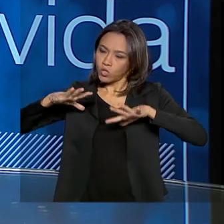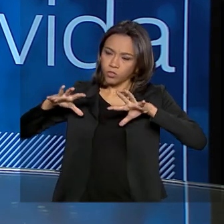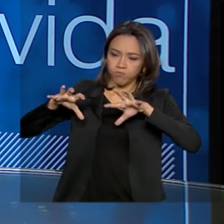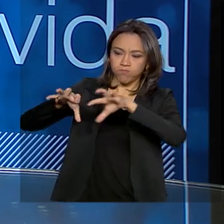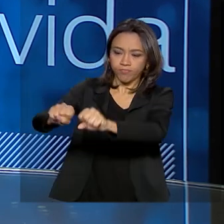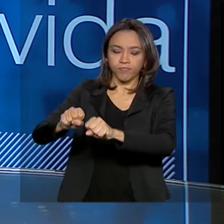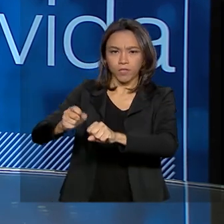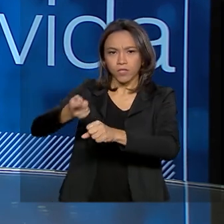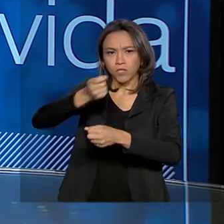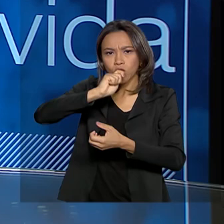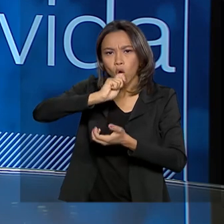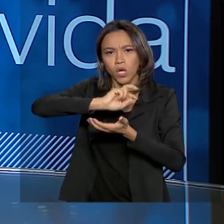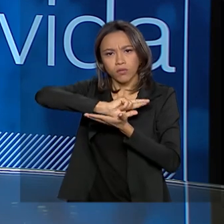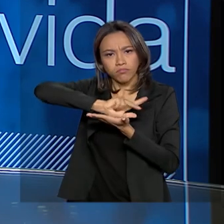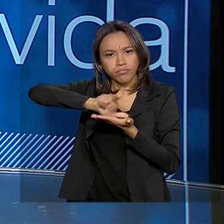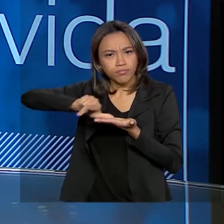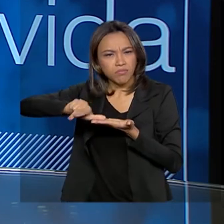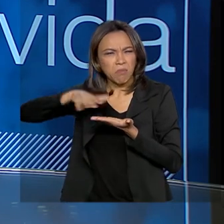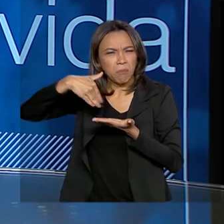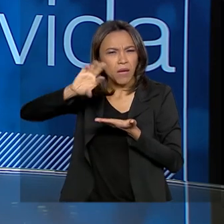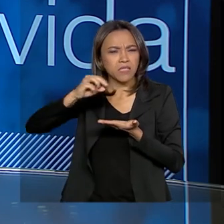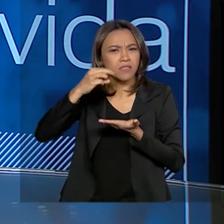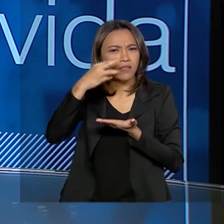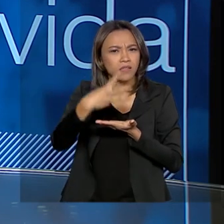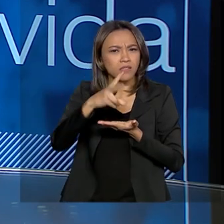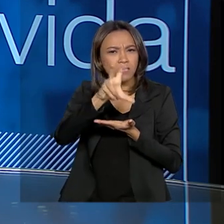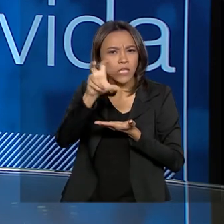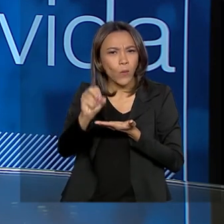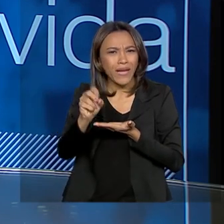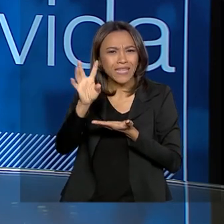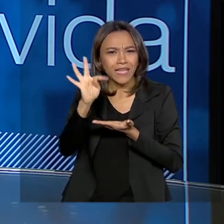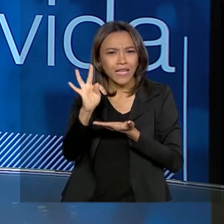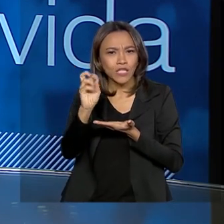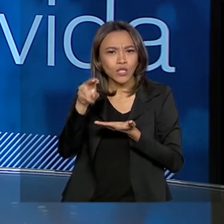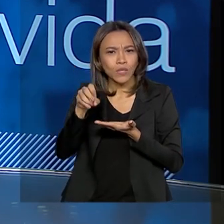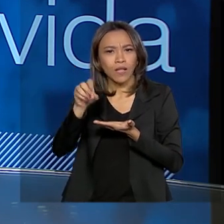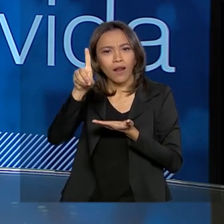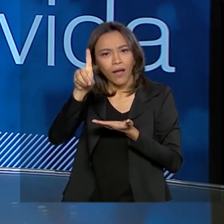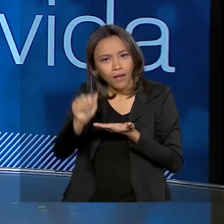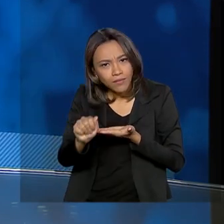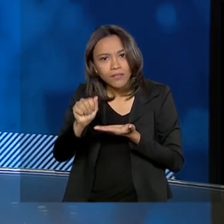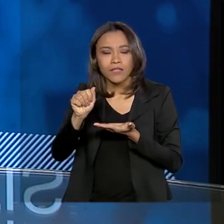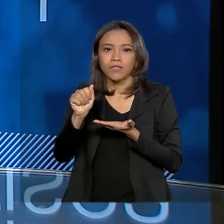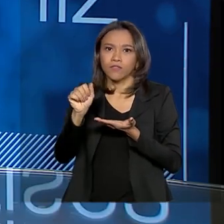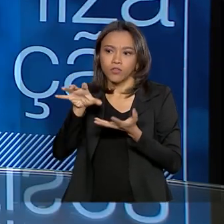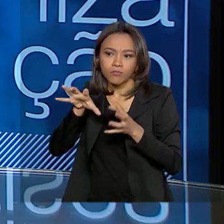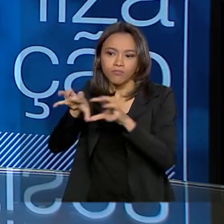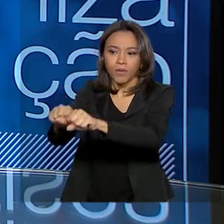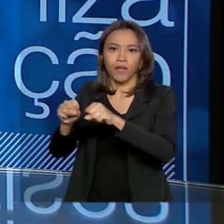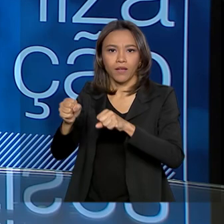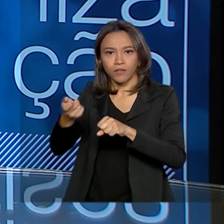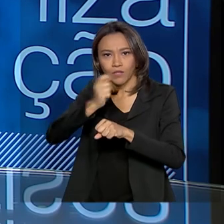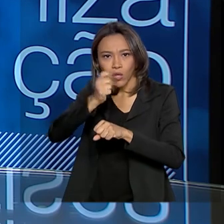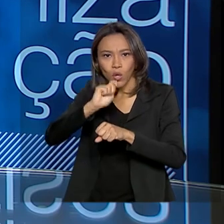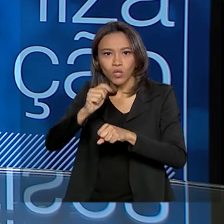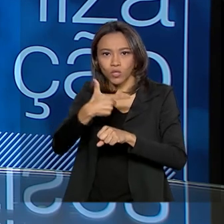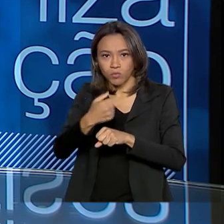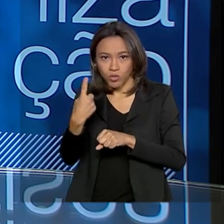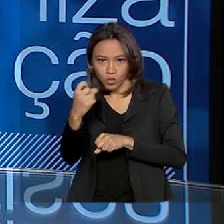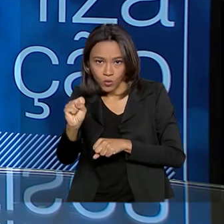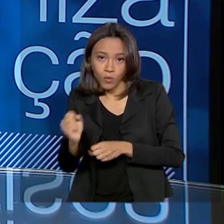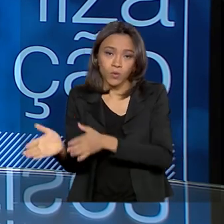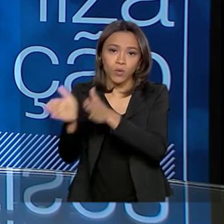drogas, mais de 350 toneladas de drogas foram apreendidas em 2018, 24